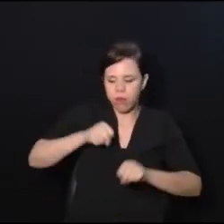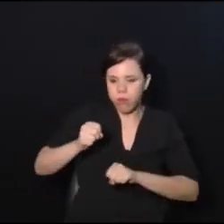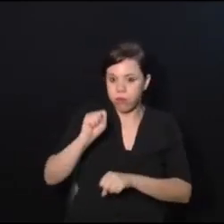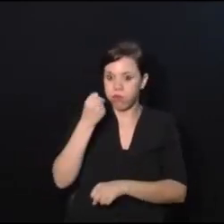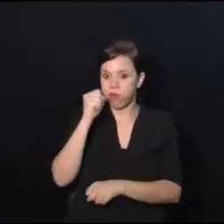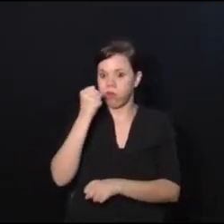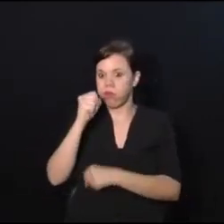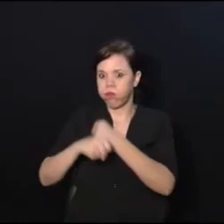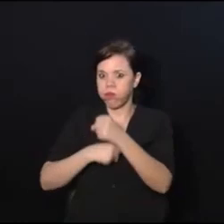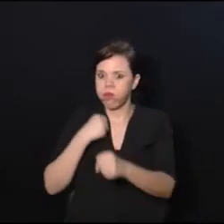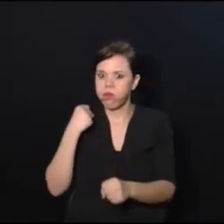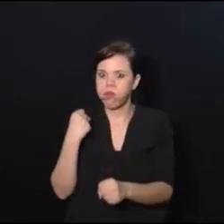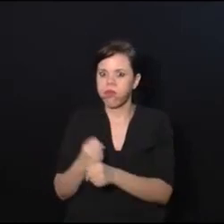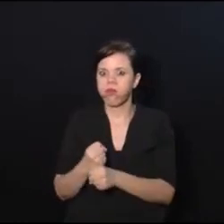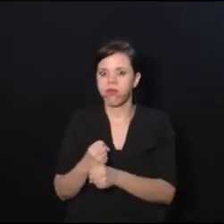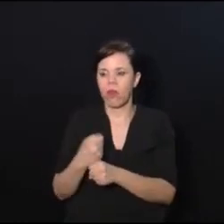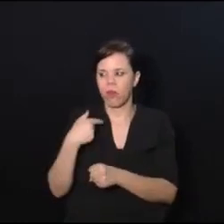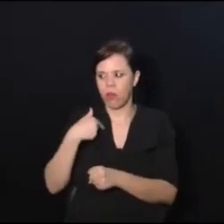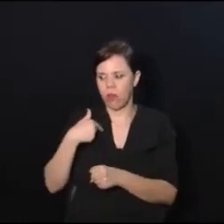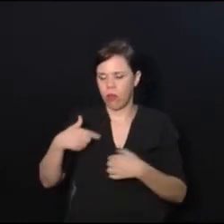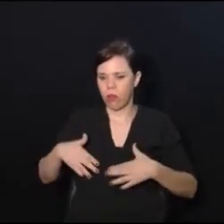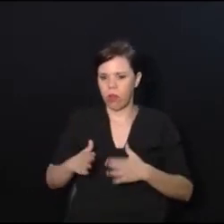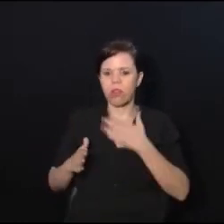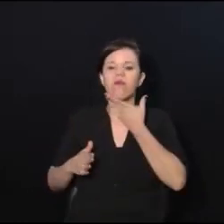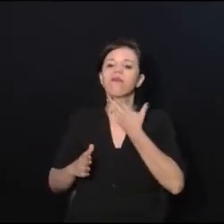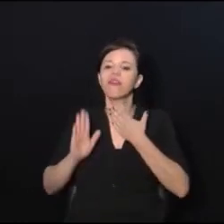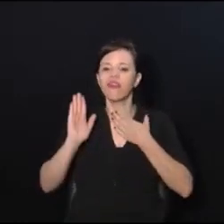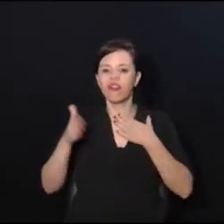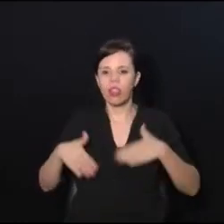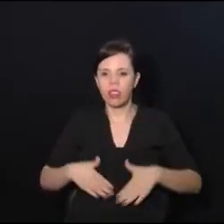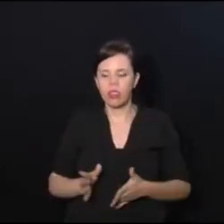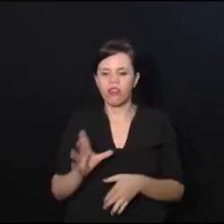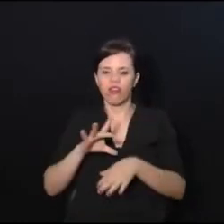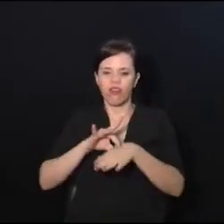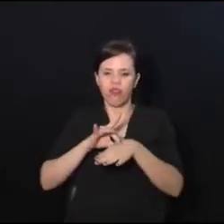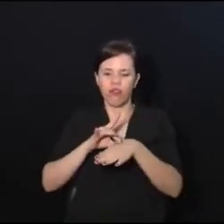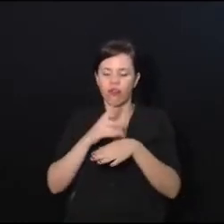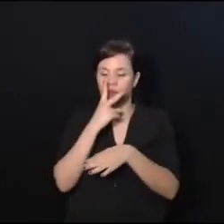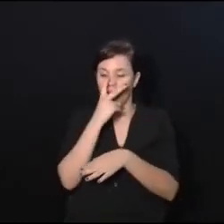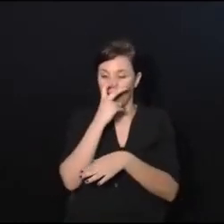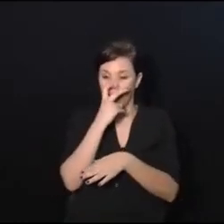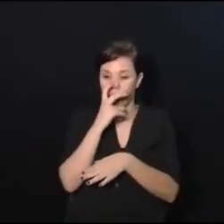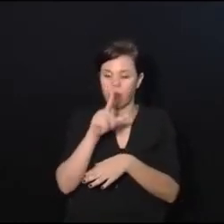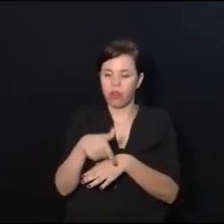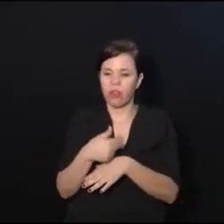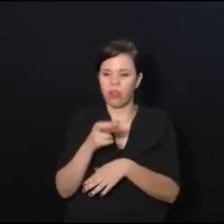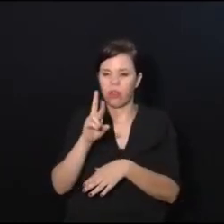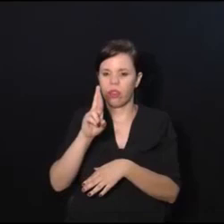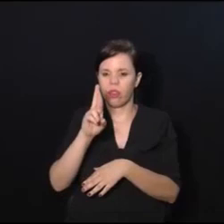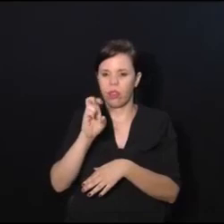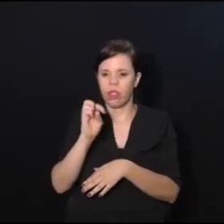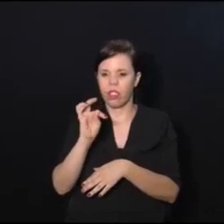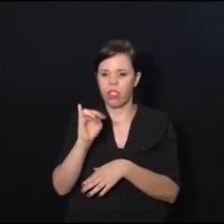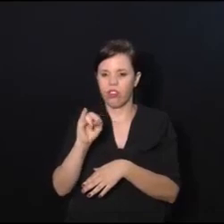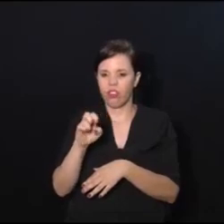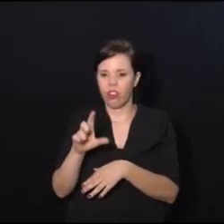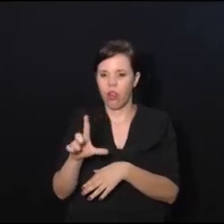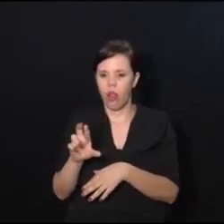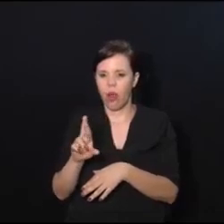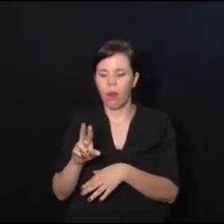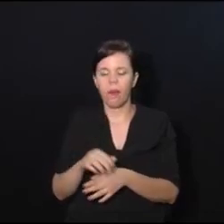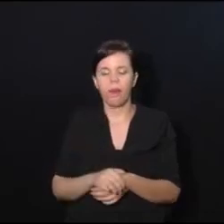anos da vida praticamente desde que eu nasci, que eu nasci já com uma doença que me deixaria cego, chamada retinose pigmentar, e